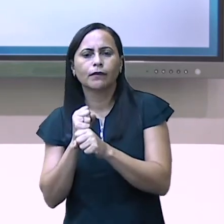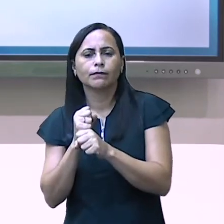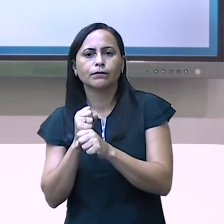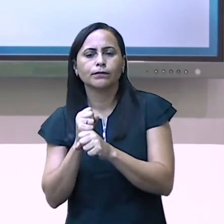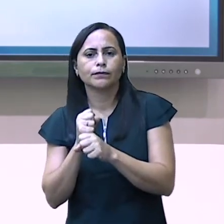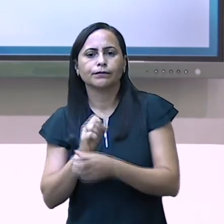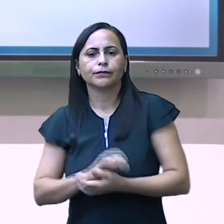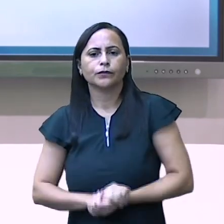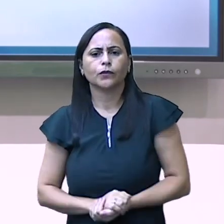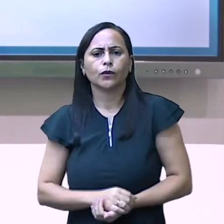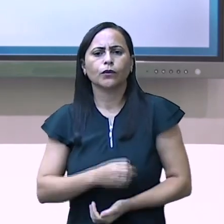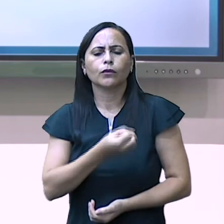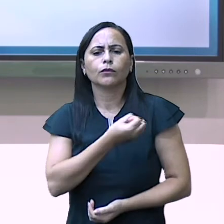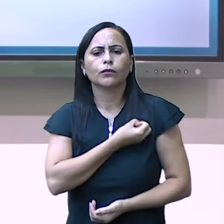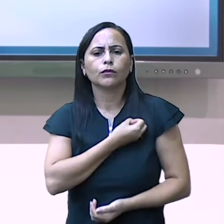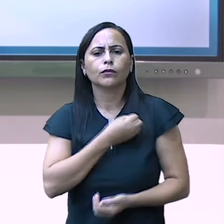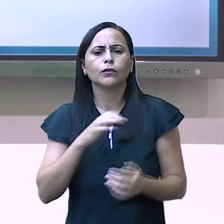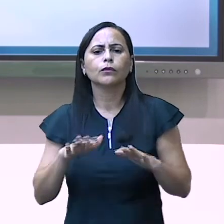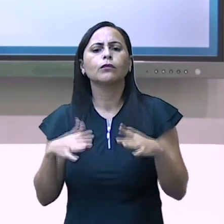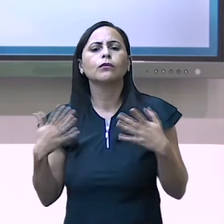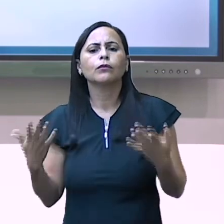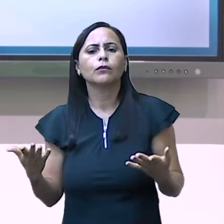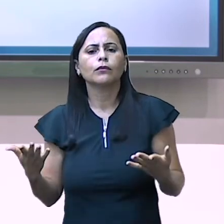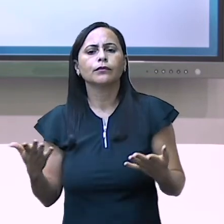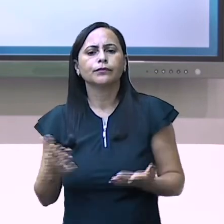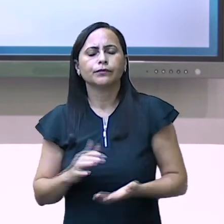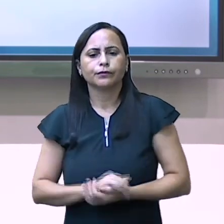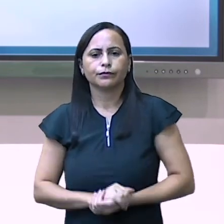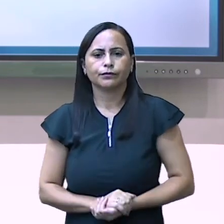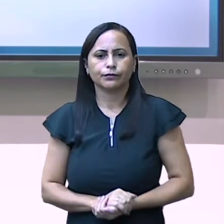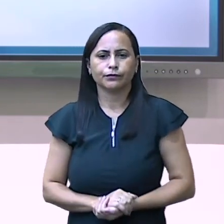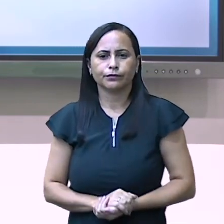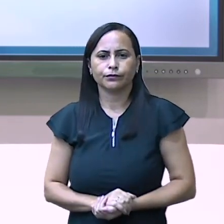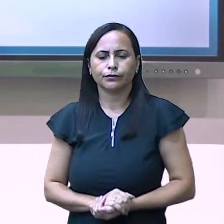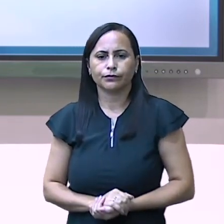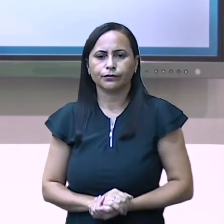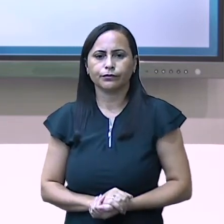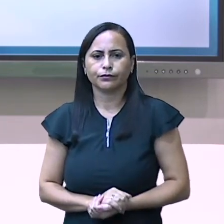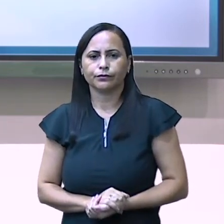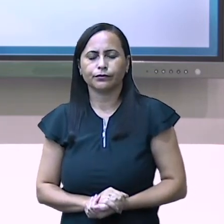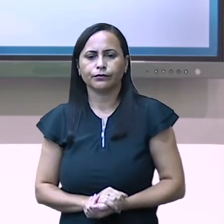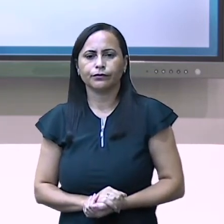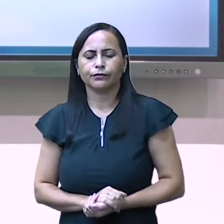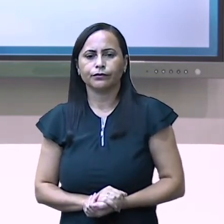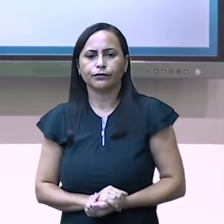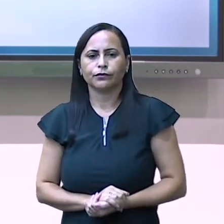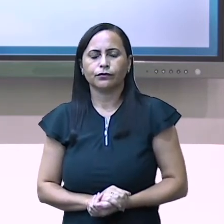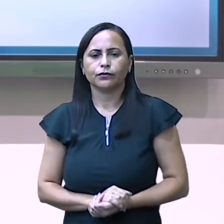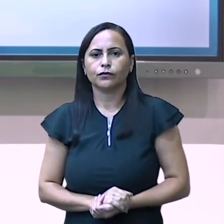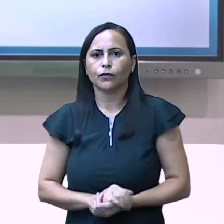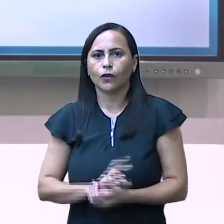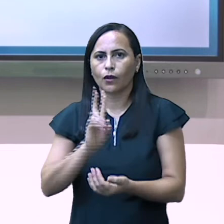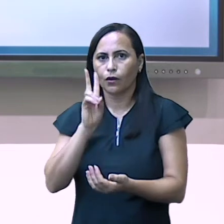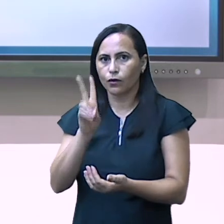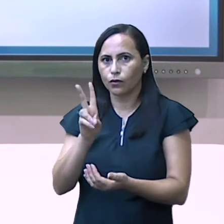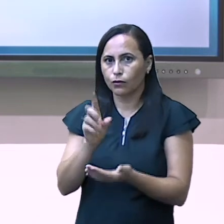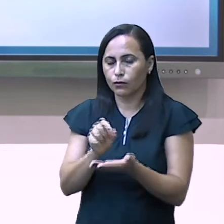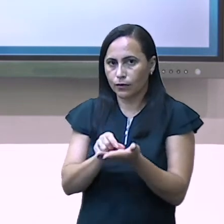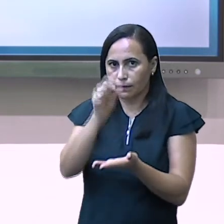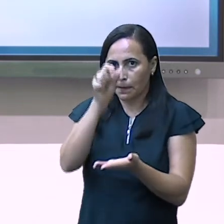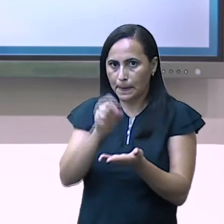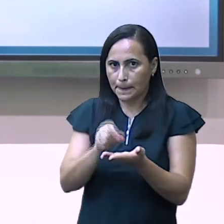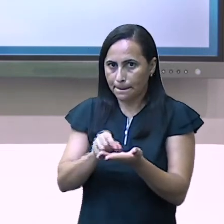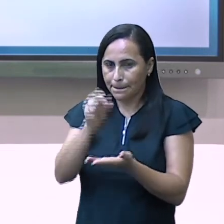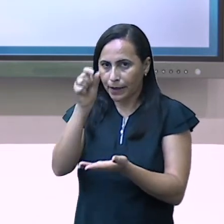numeral? Vamos lá? Olha lá. São duas dezenas